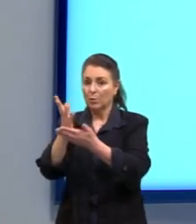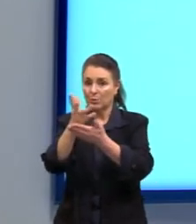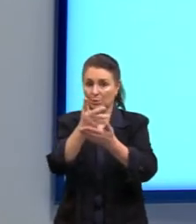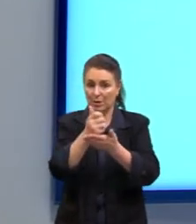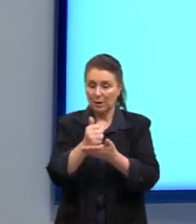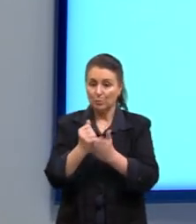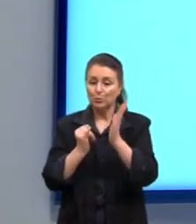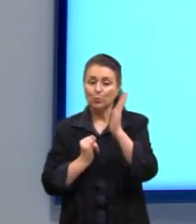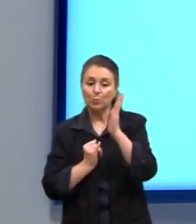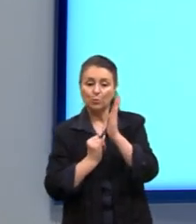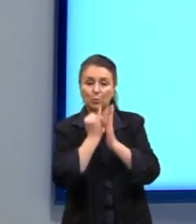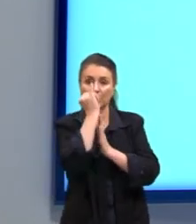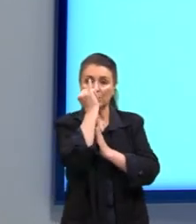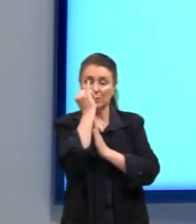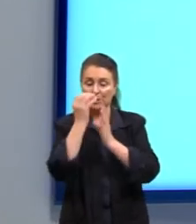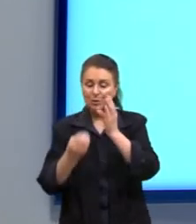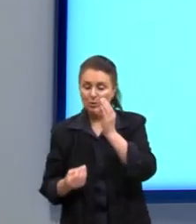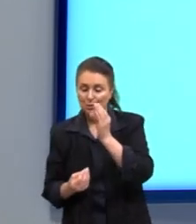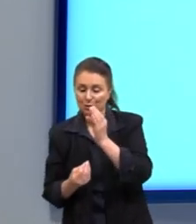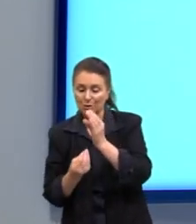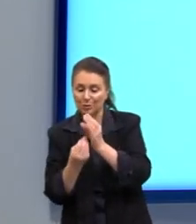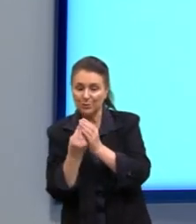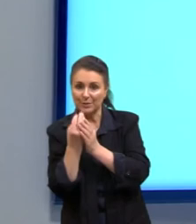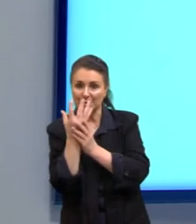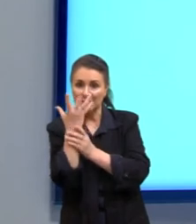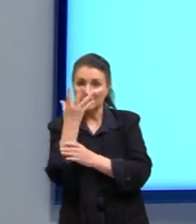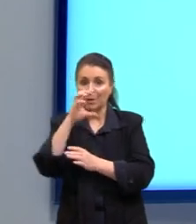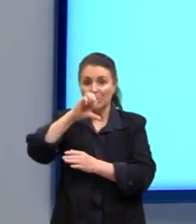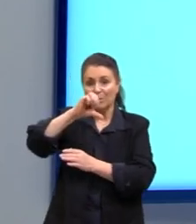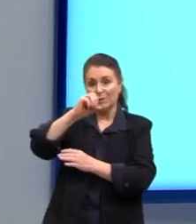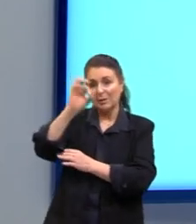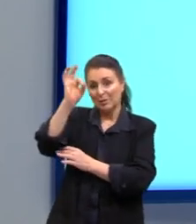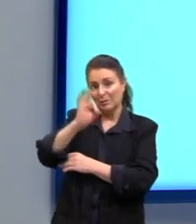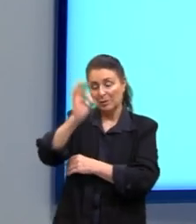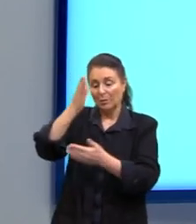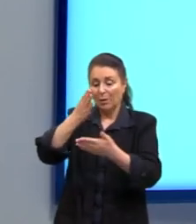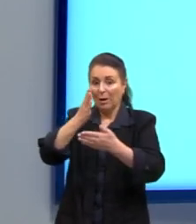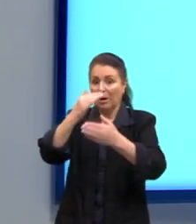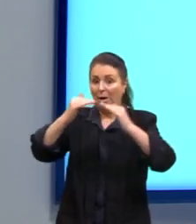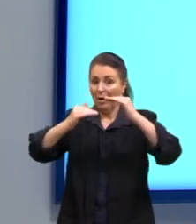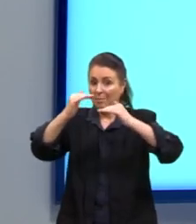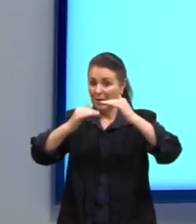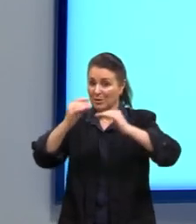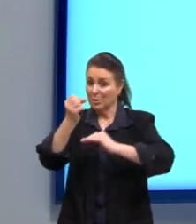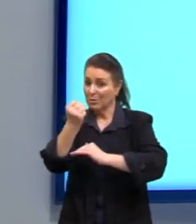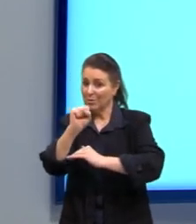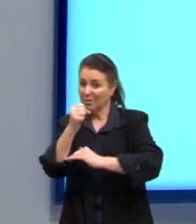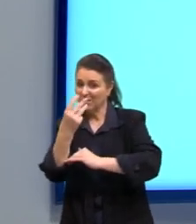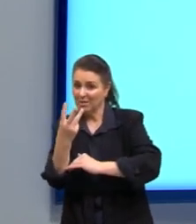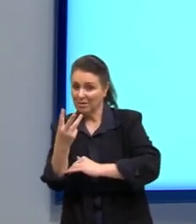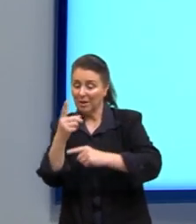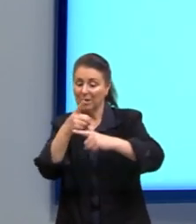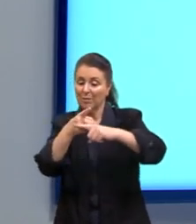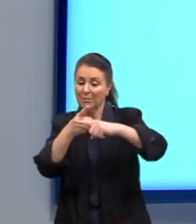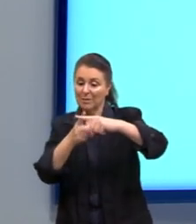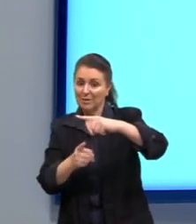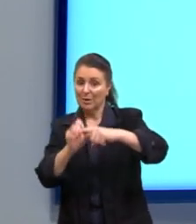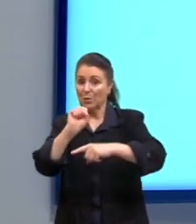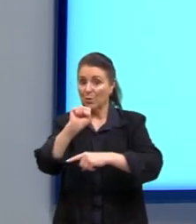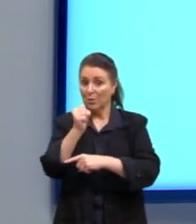O índice de germinação, 90%. A média, que foi 83%. A mediana,